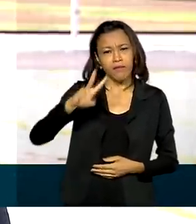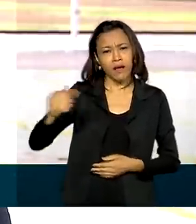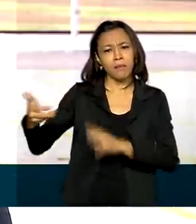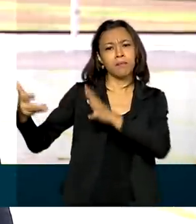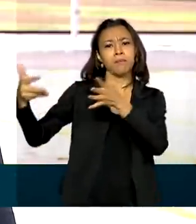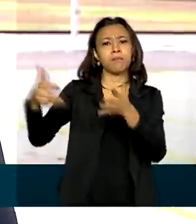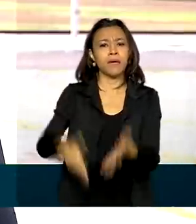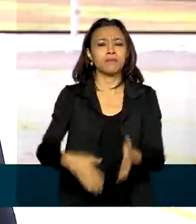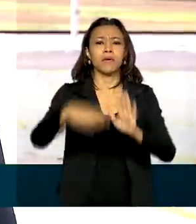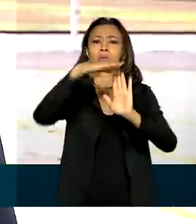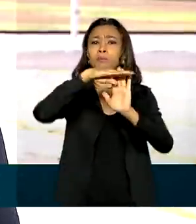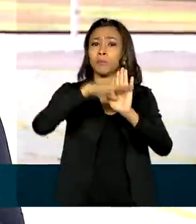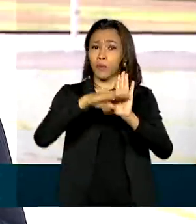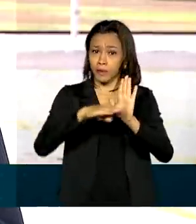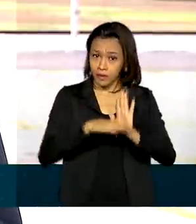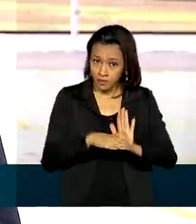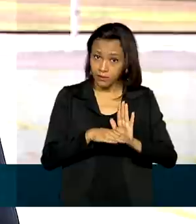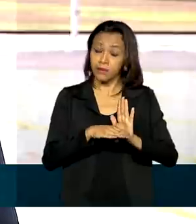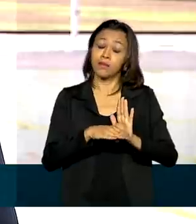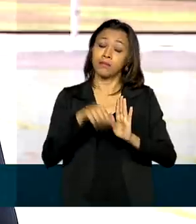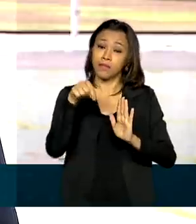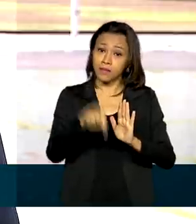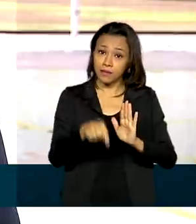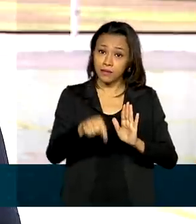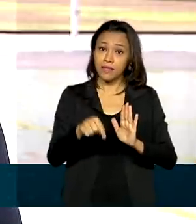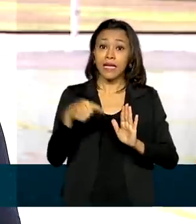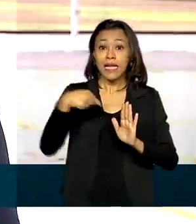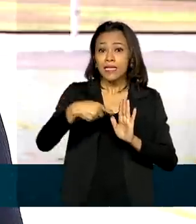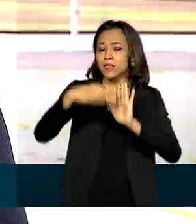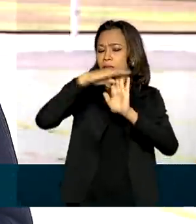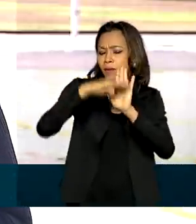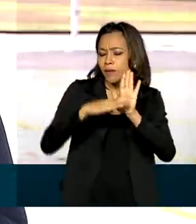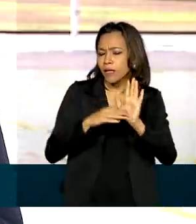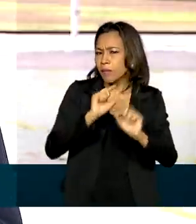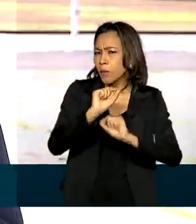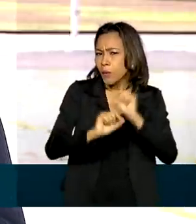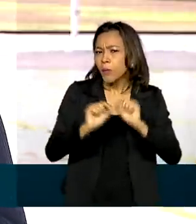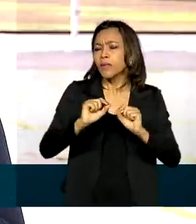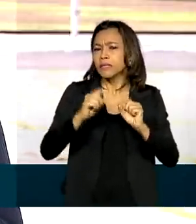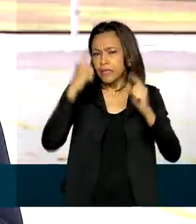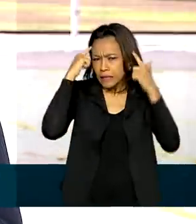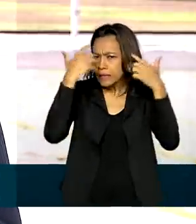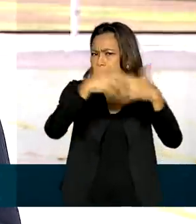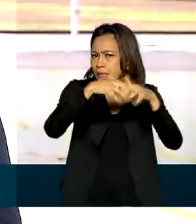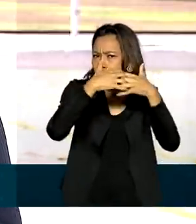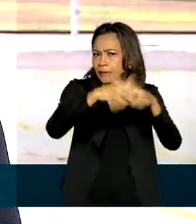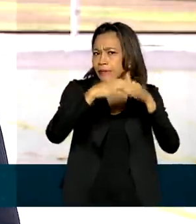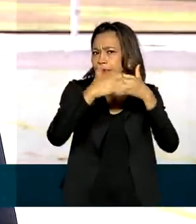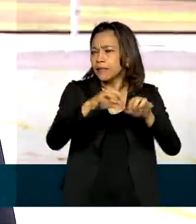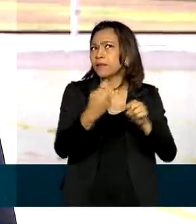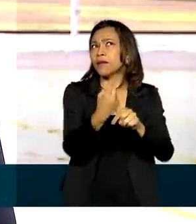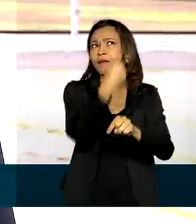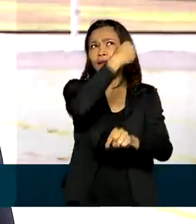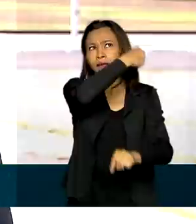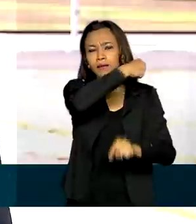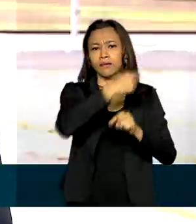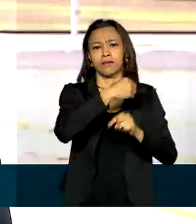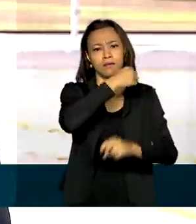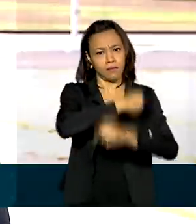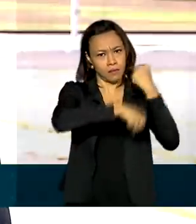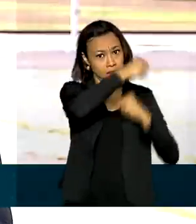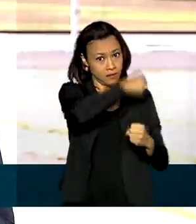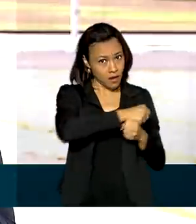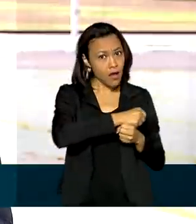do programa Mineração e Desenvolvimento. Esse programa vem sendo pensado e trabalhado desde o ano passado